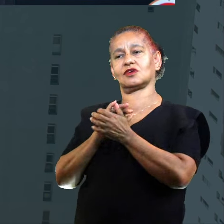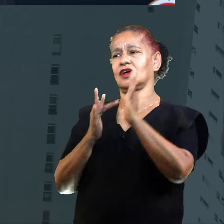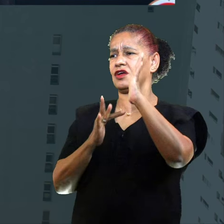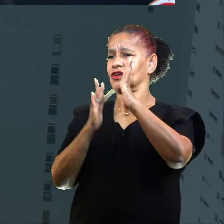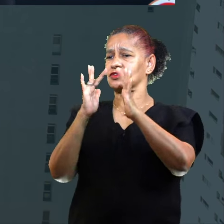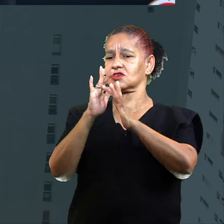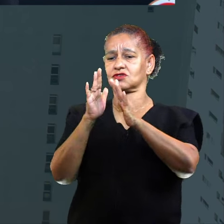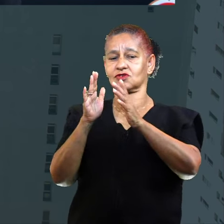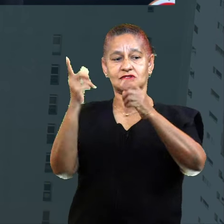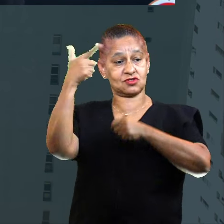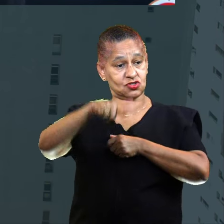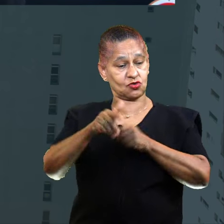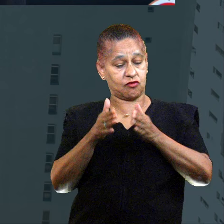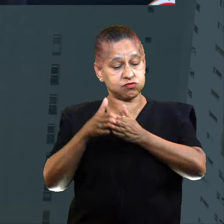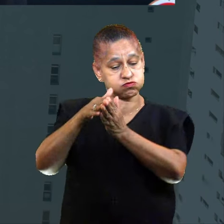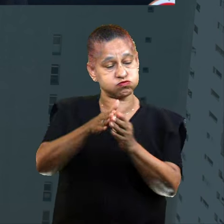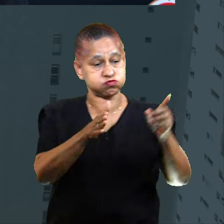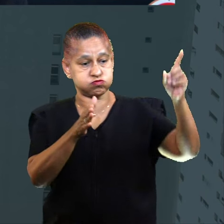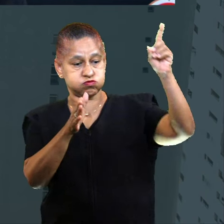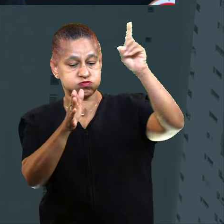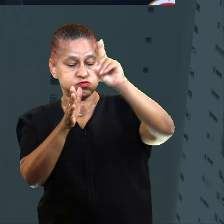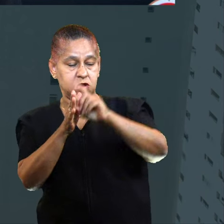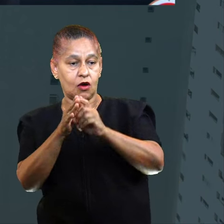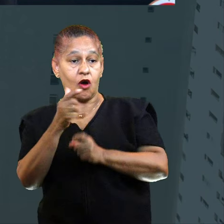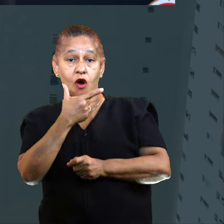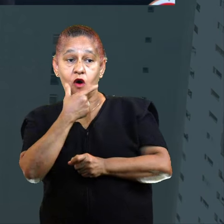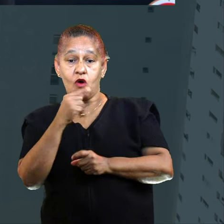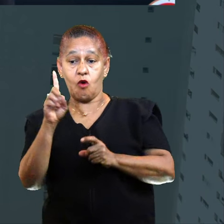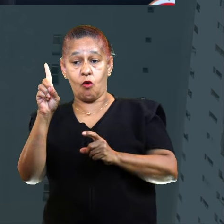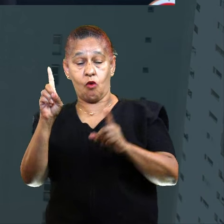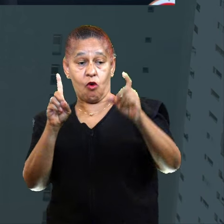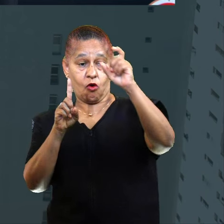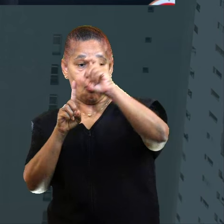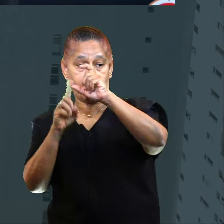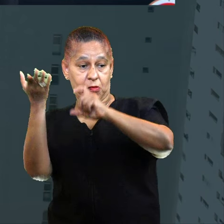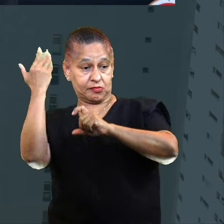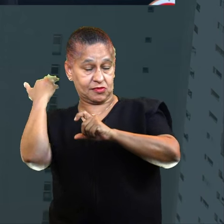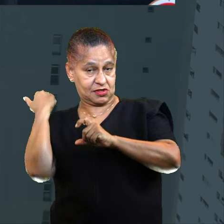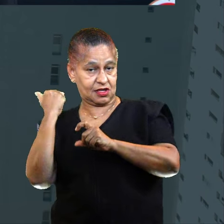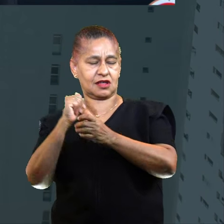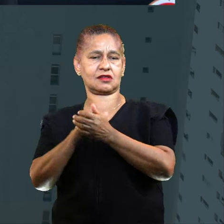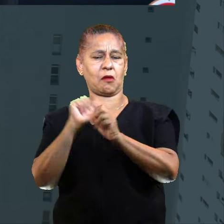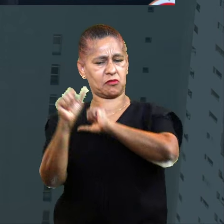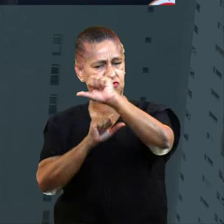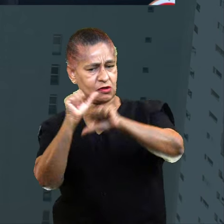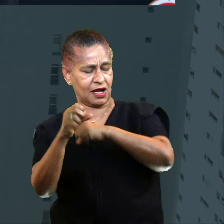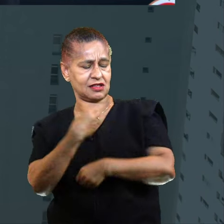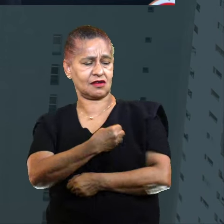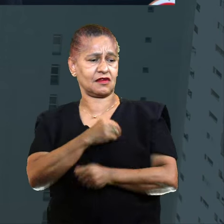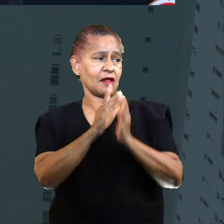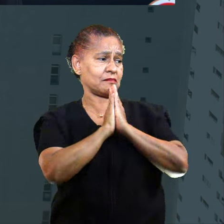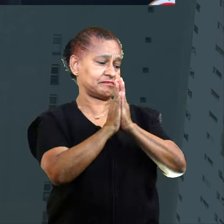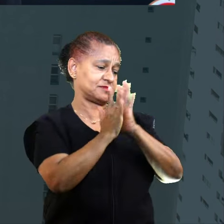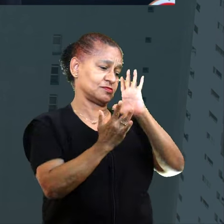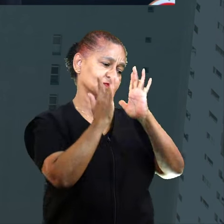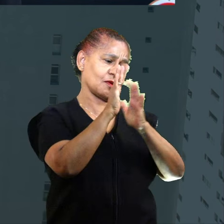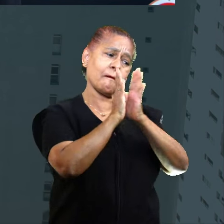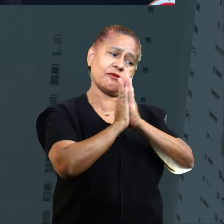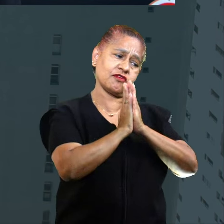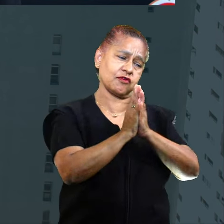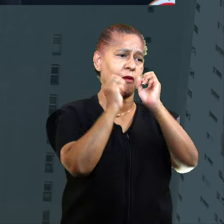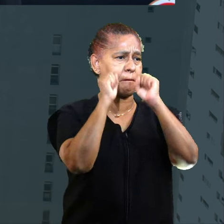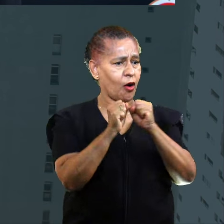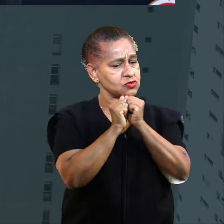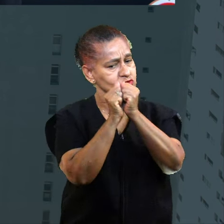entrando no barco, O homem que estivera endemoniado, Suplicava-lhe que deixasse ir com ele.